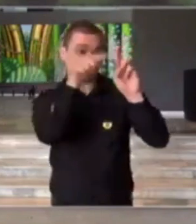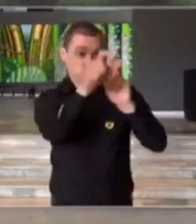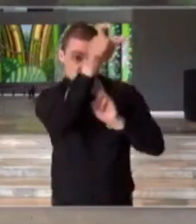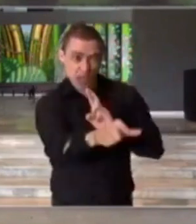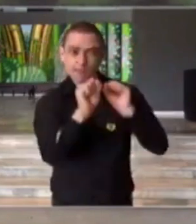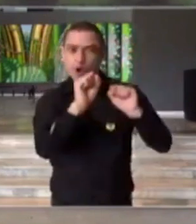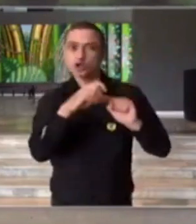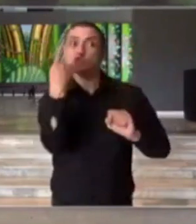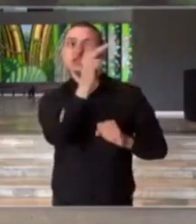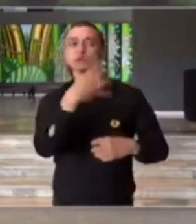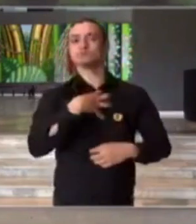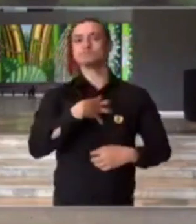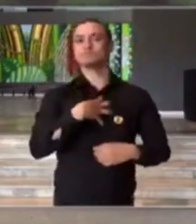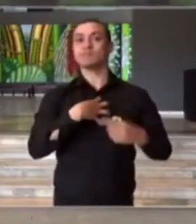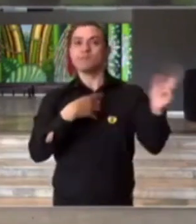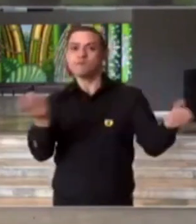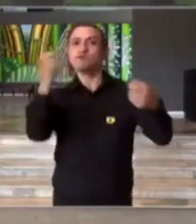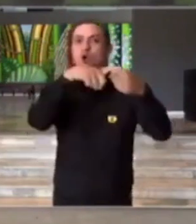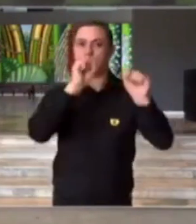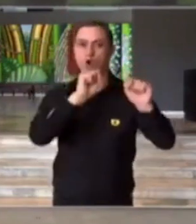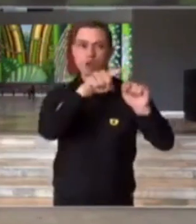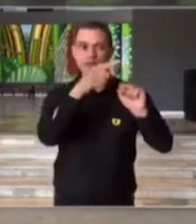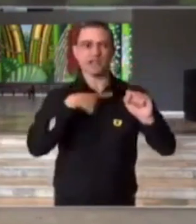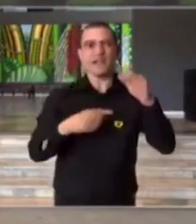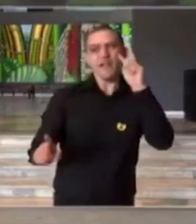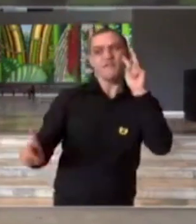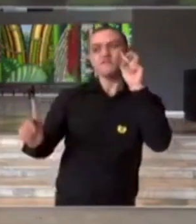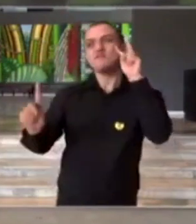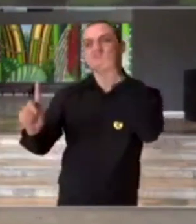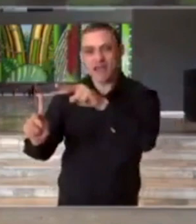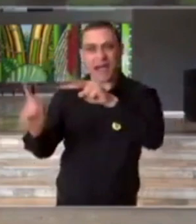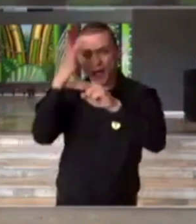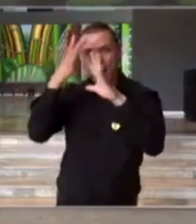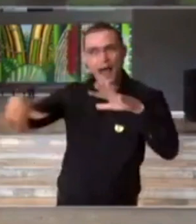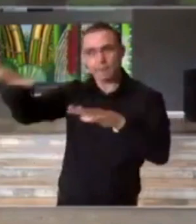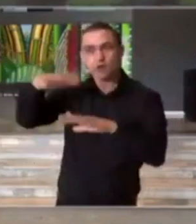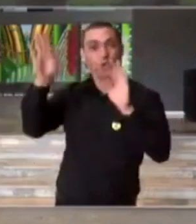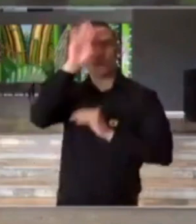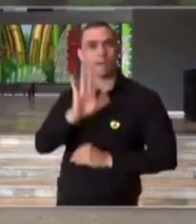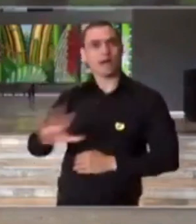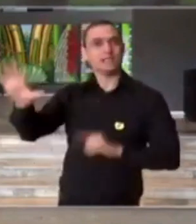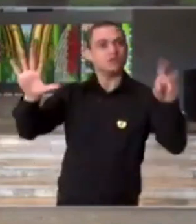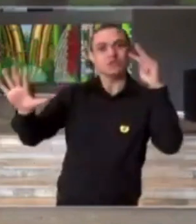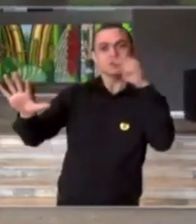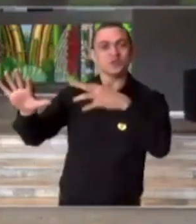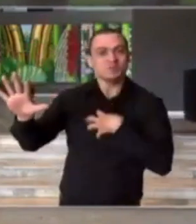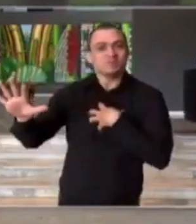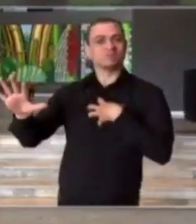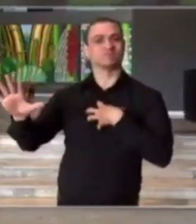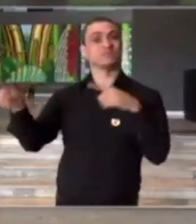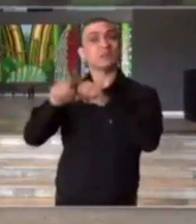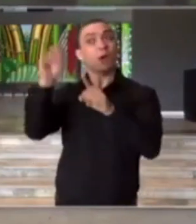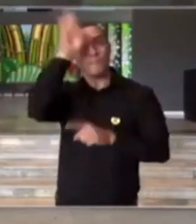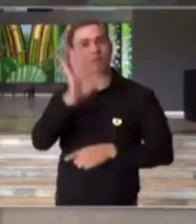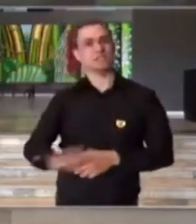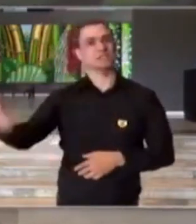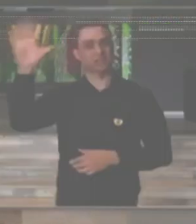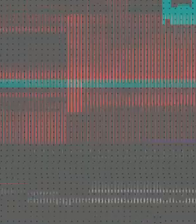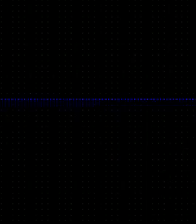resgatar o seu sentimento para ter um olhar de compaixão pelo seu país e pelos brasileiros.